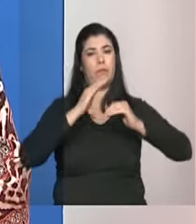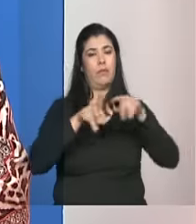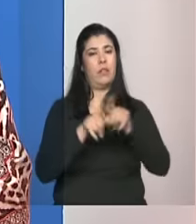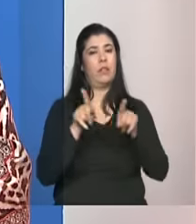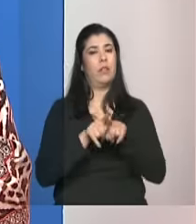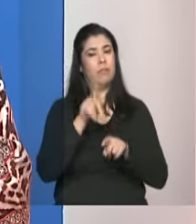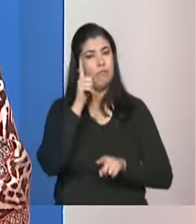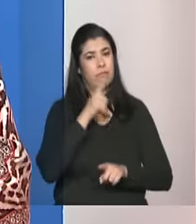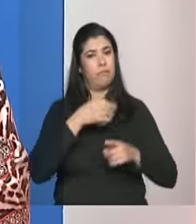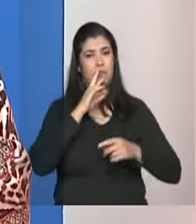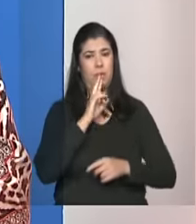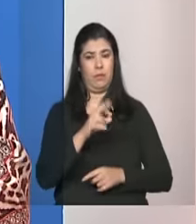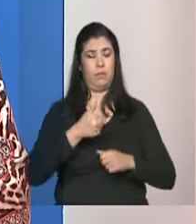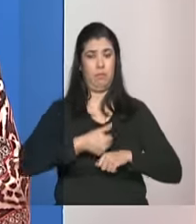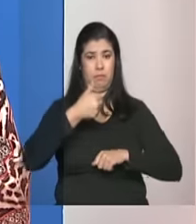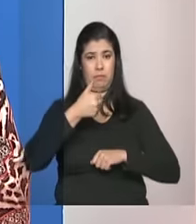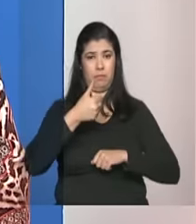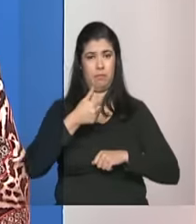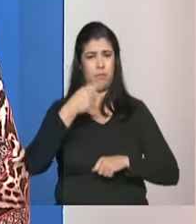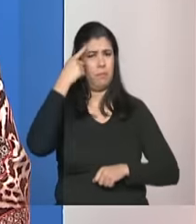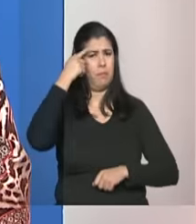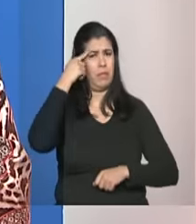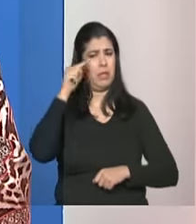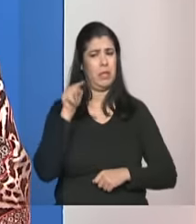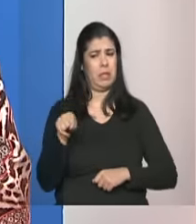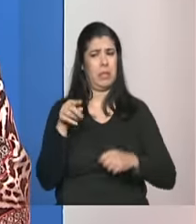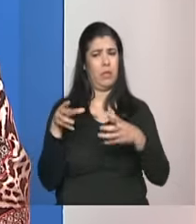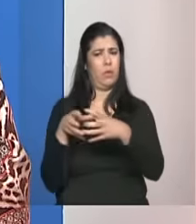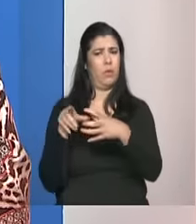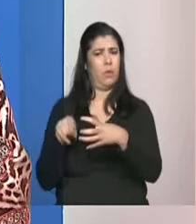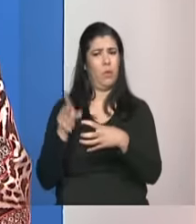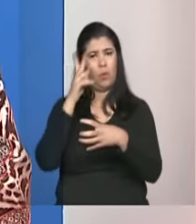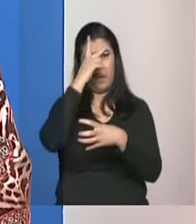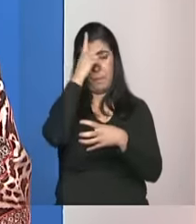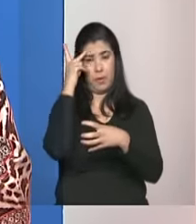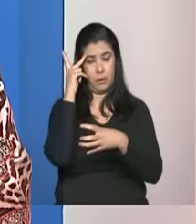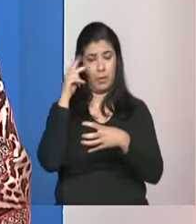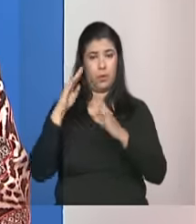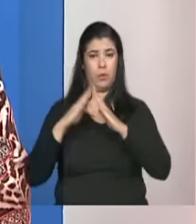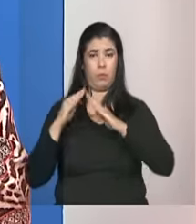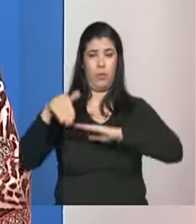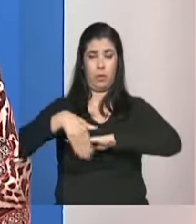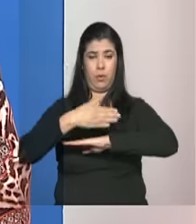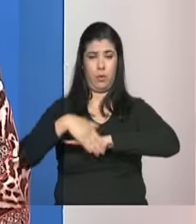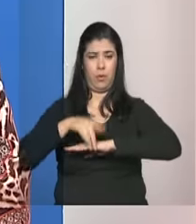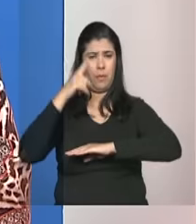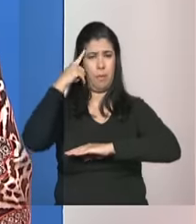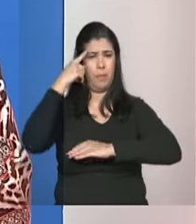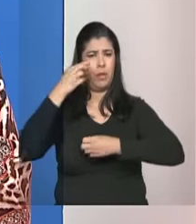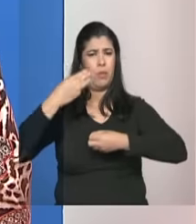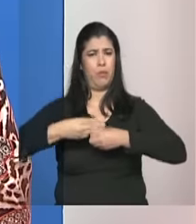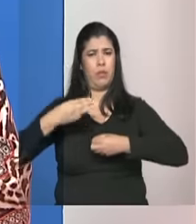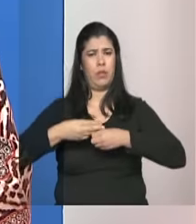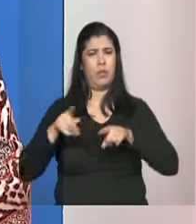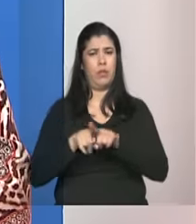disso agora pensando na população em situação de rua propriamente eu acho que é importante que os municípios e estados